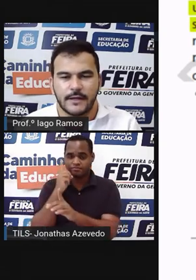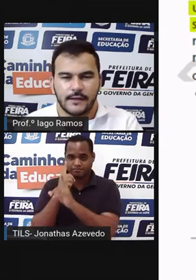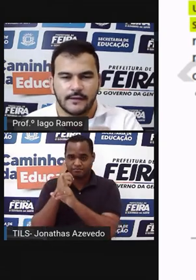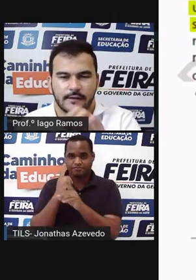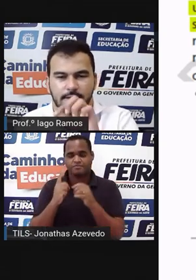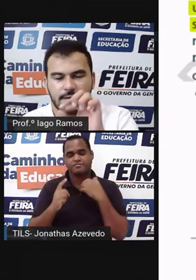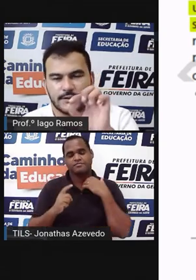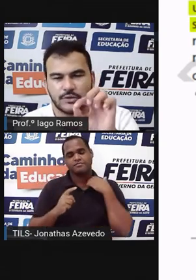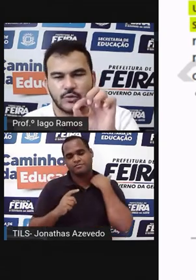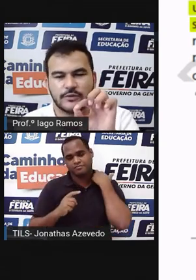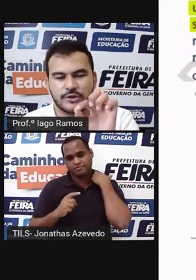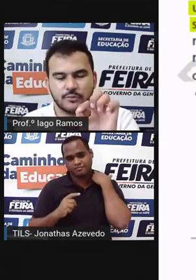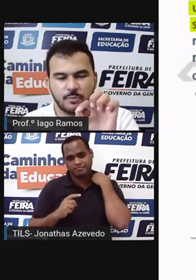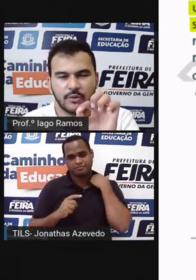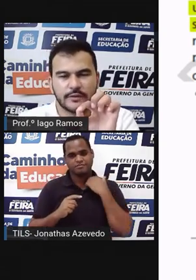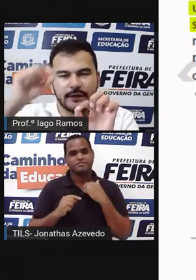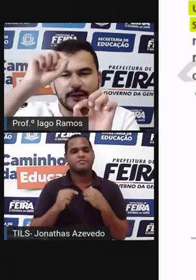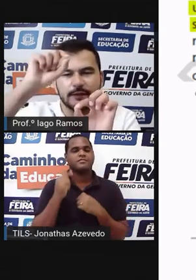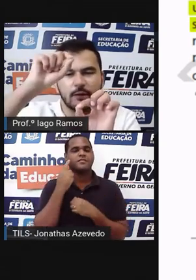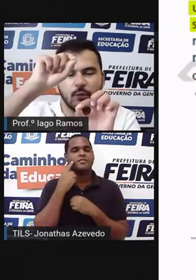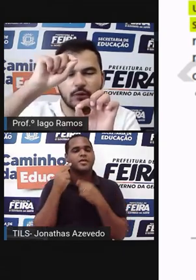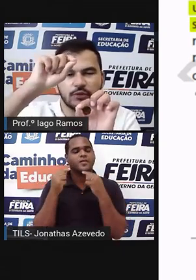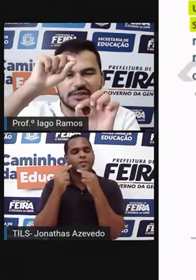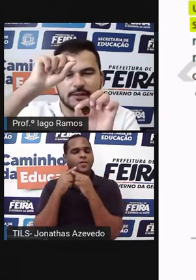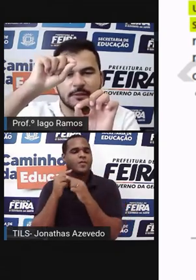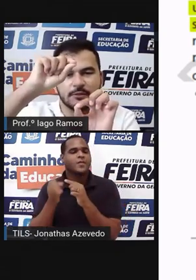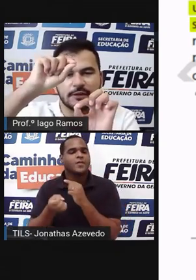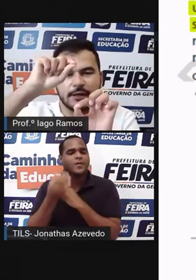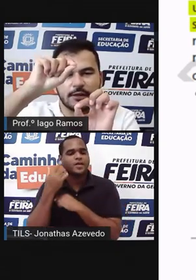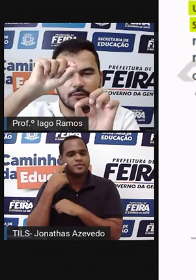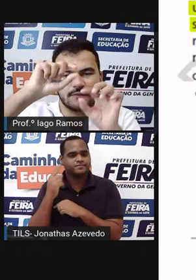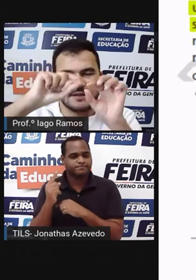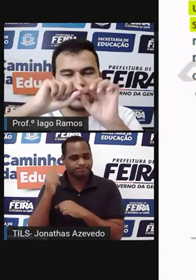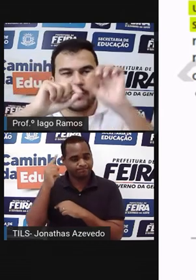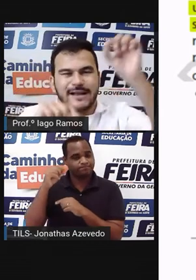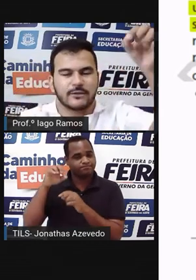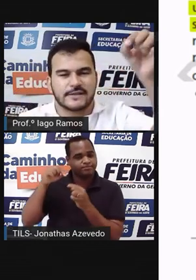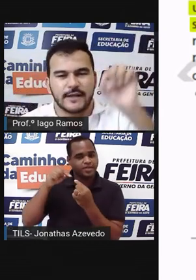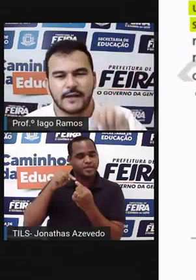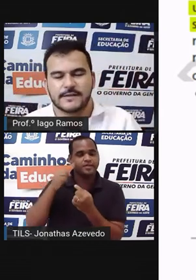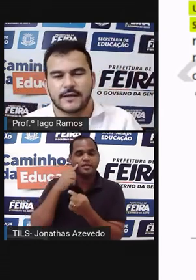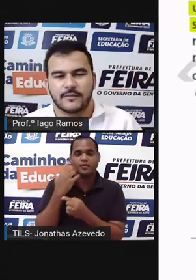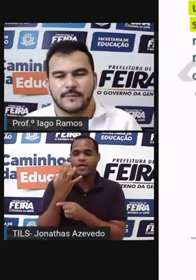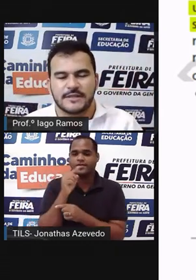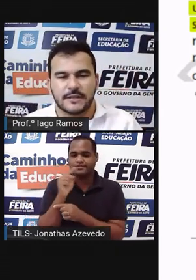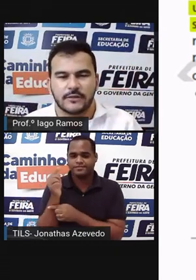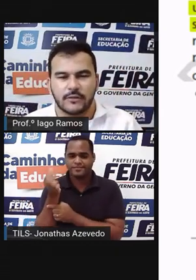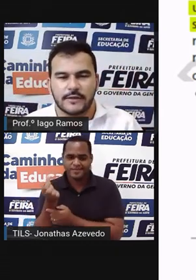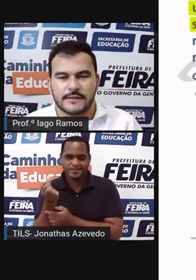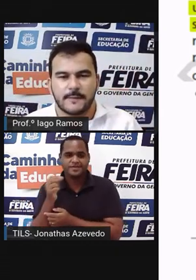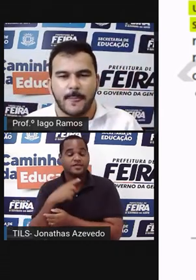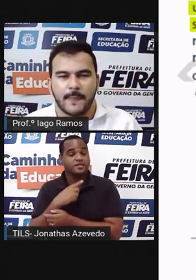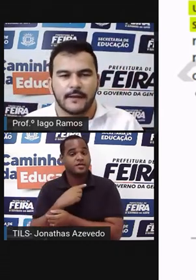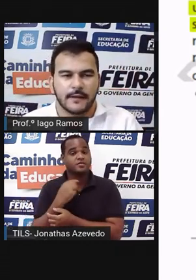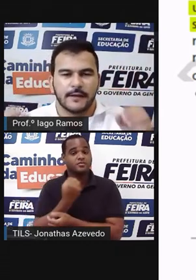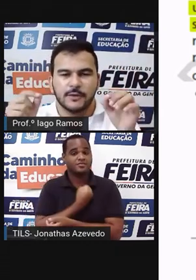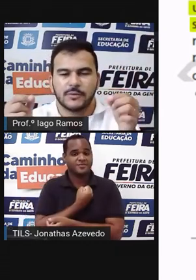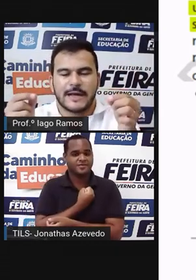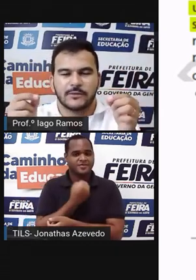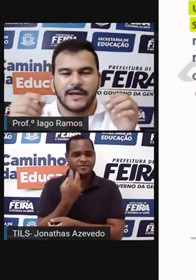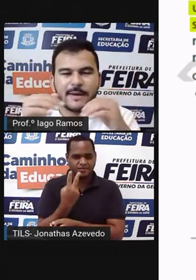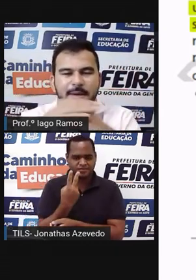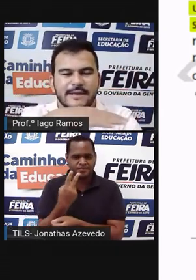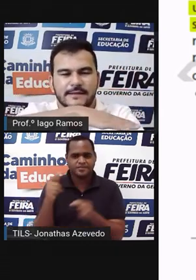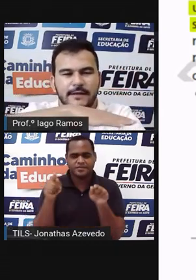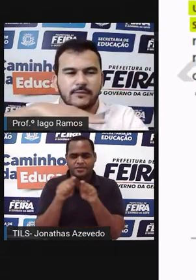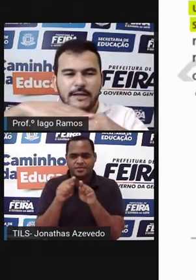que de um ponto aqui até o outro de cima do triângulo vai de 4 a 6, é uma medida 2, e o